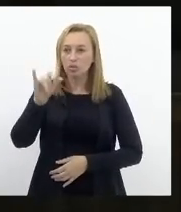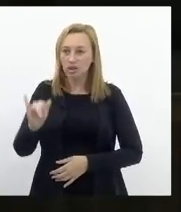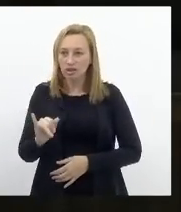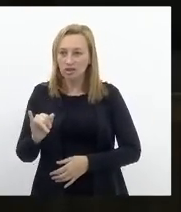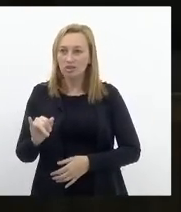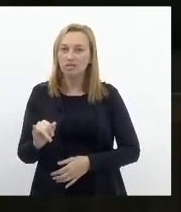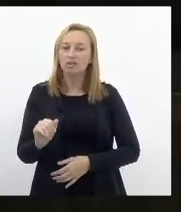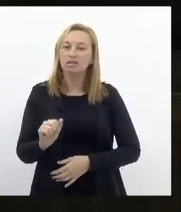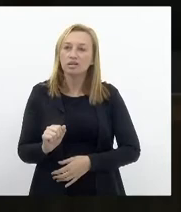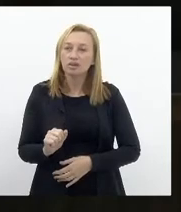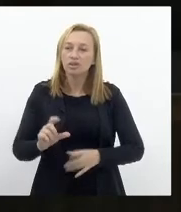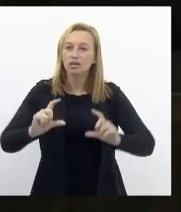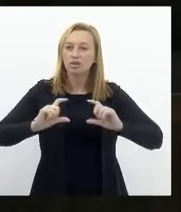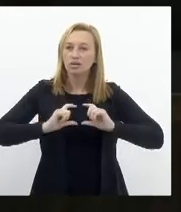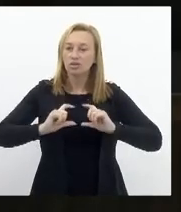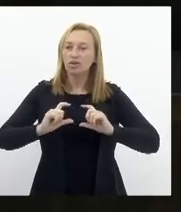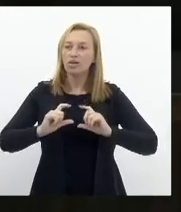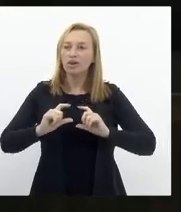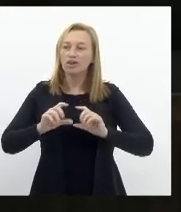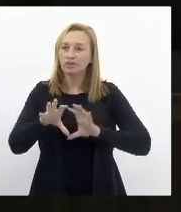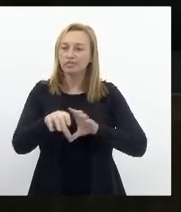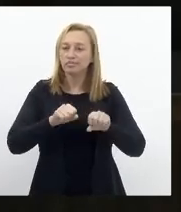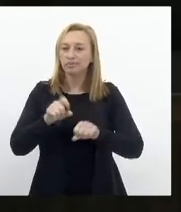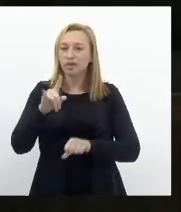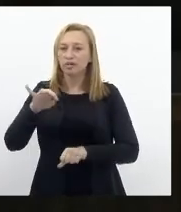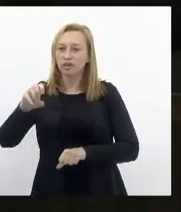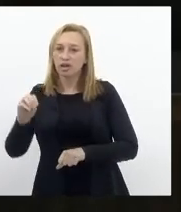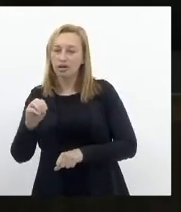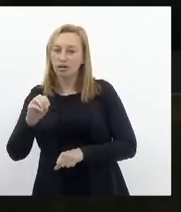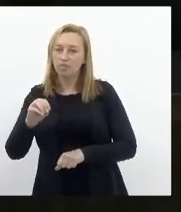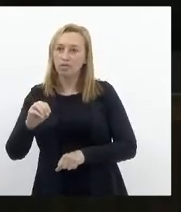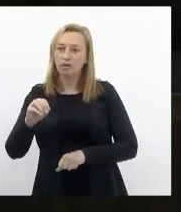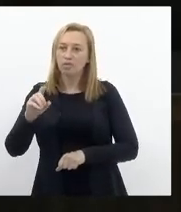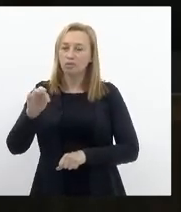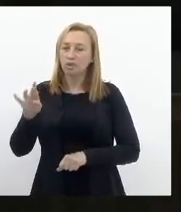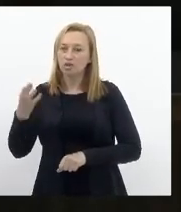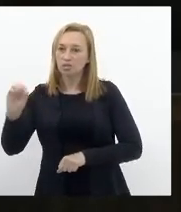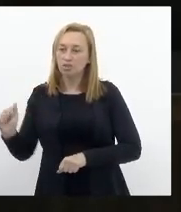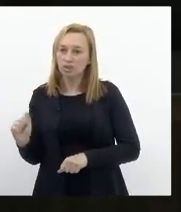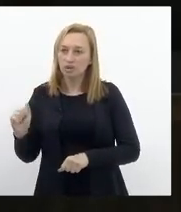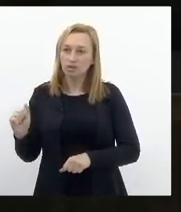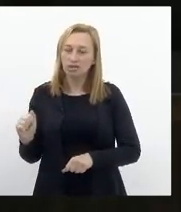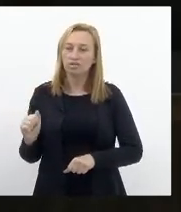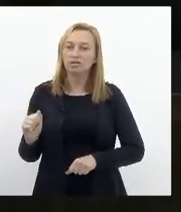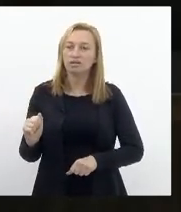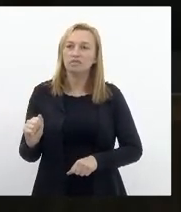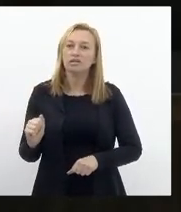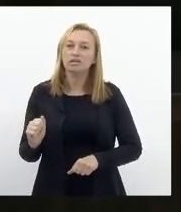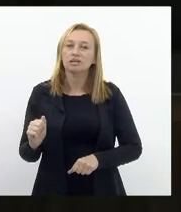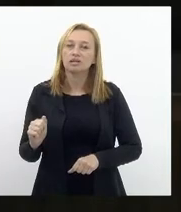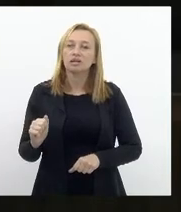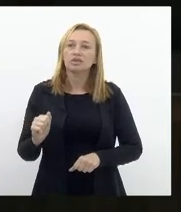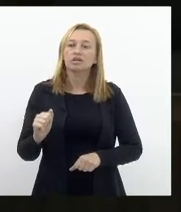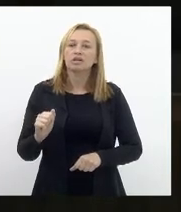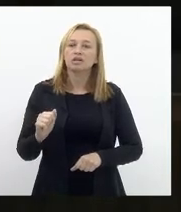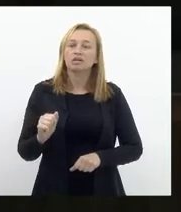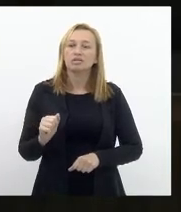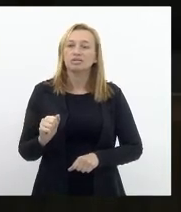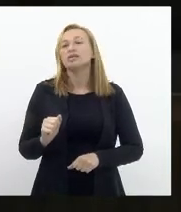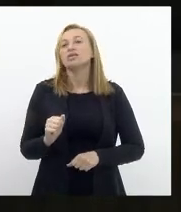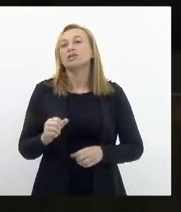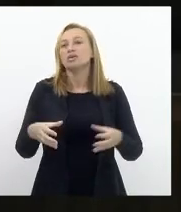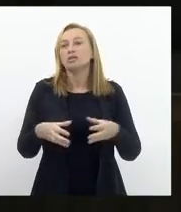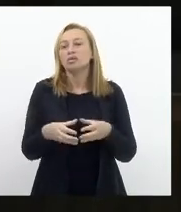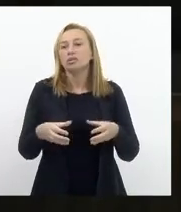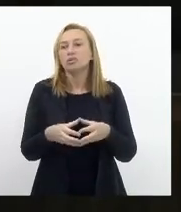que concede o diploma Leonel Brizola ao vereador de Angra dos Reis, excelentíssimo senhor Marquinhos Coelho, pareceres da